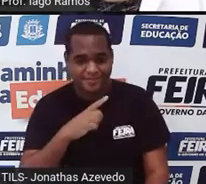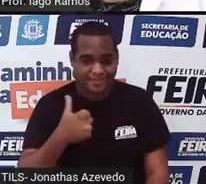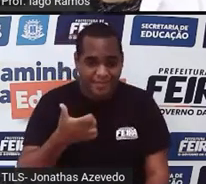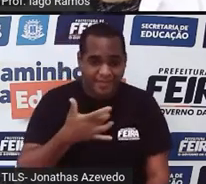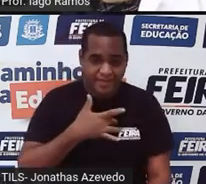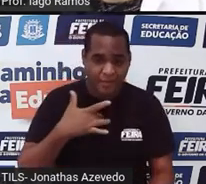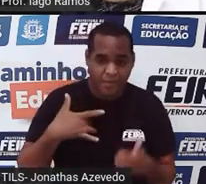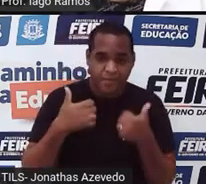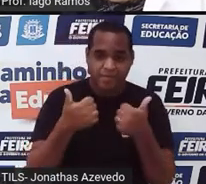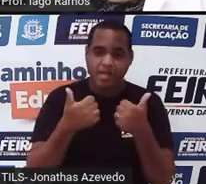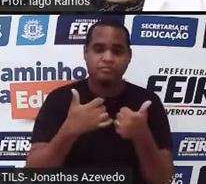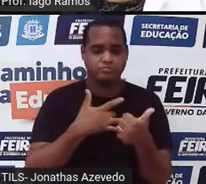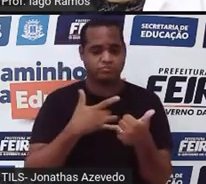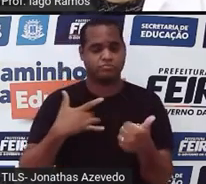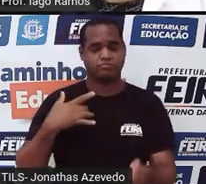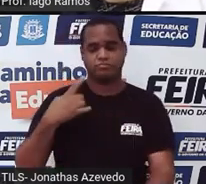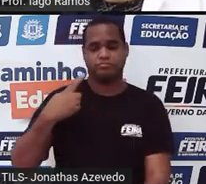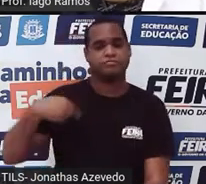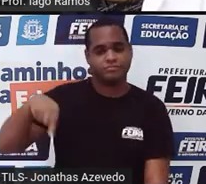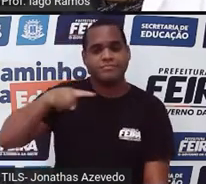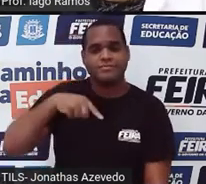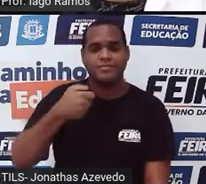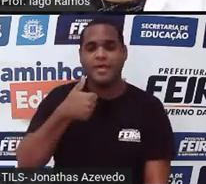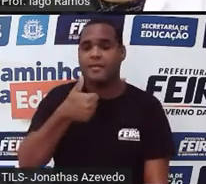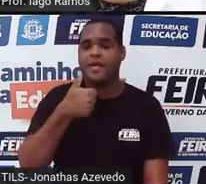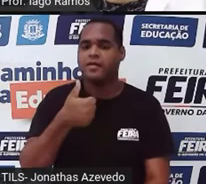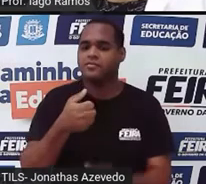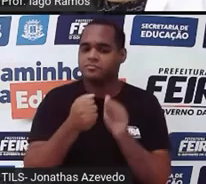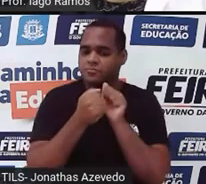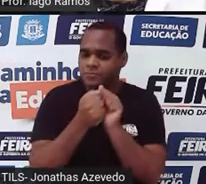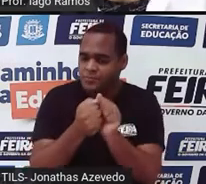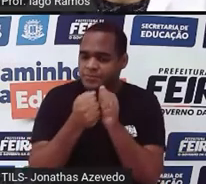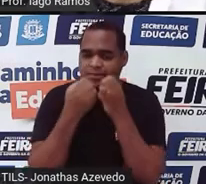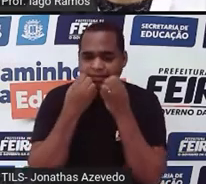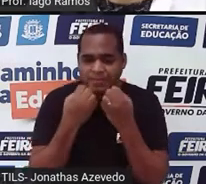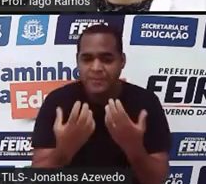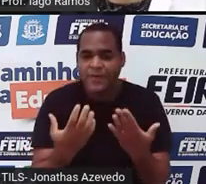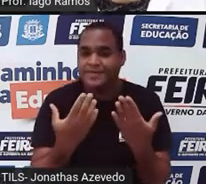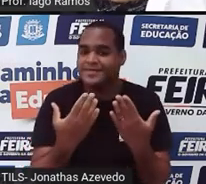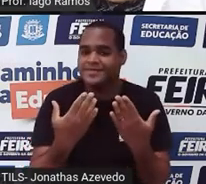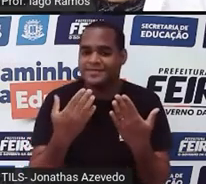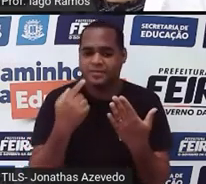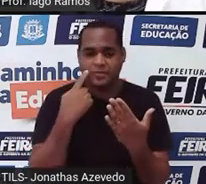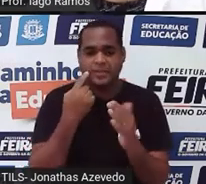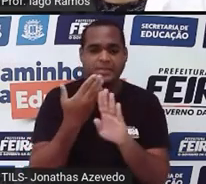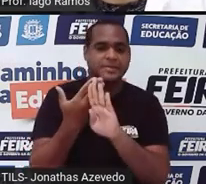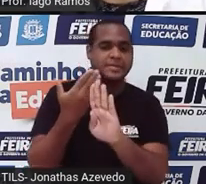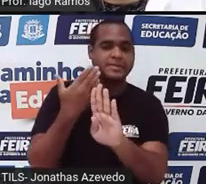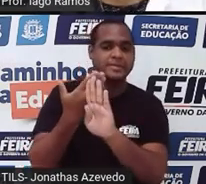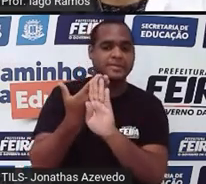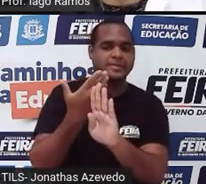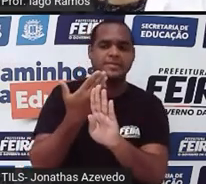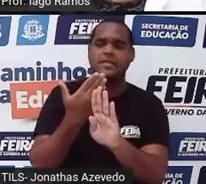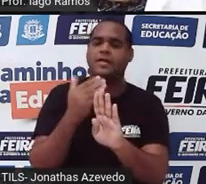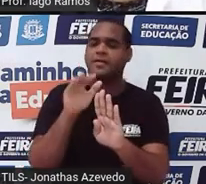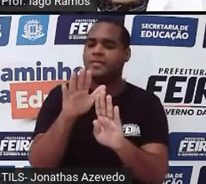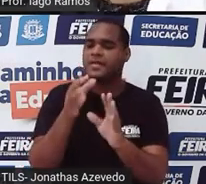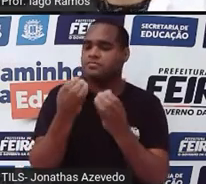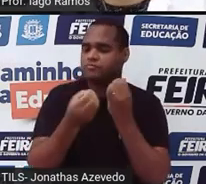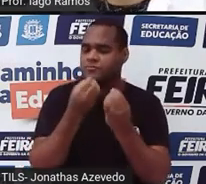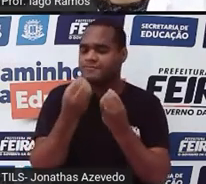bem comigo? Tudo bem conosco? Juntos de novo, ainda que separados, mas sempre